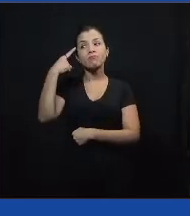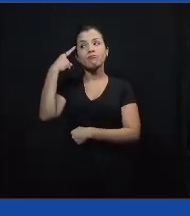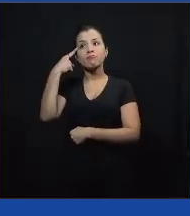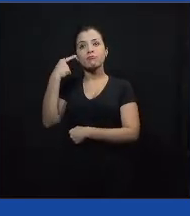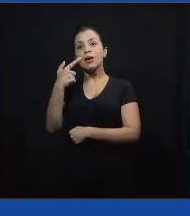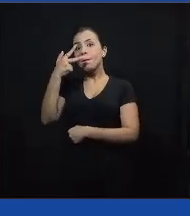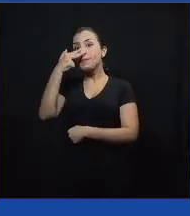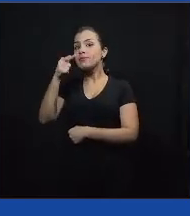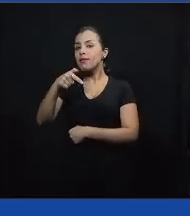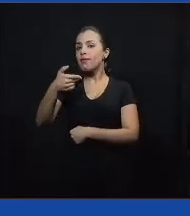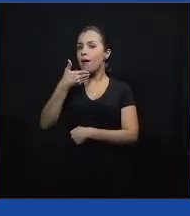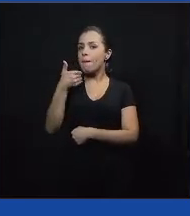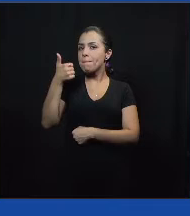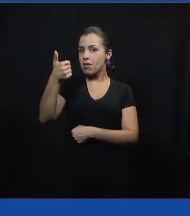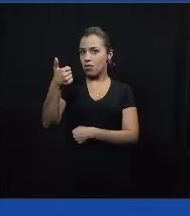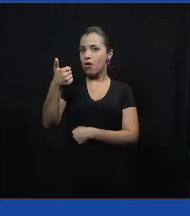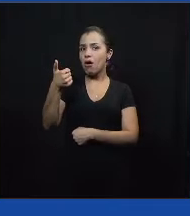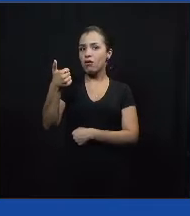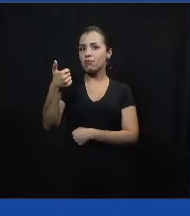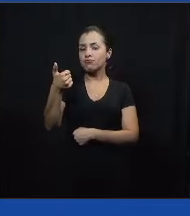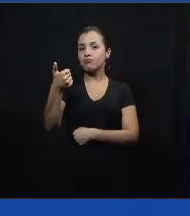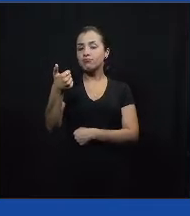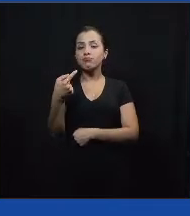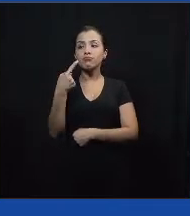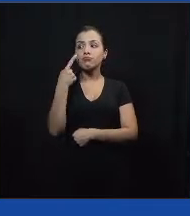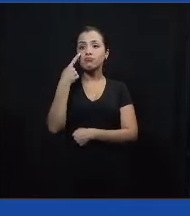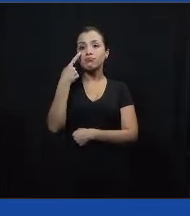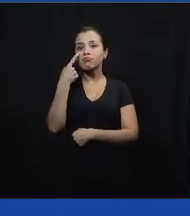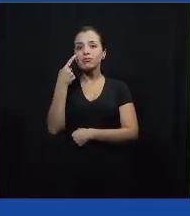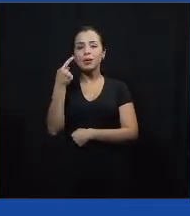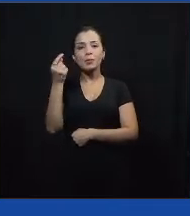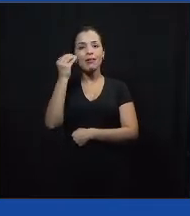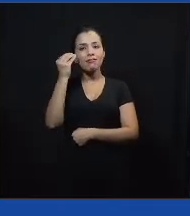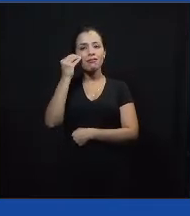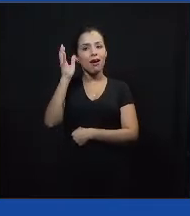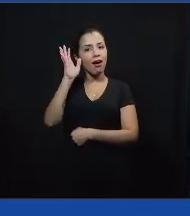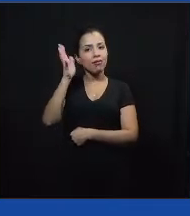ou ideal para a gente lidar com isso?